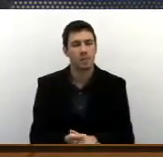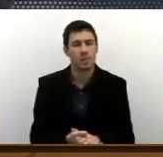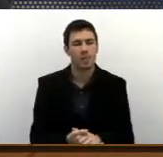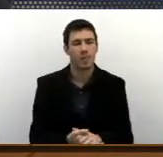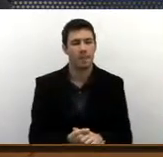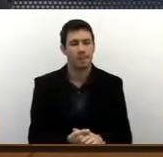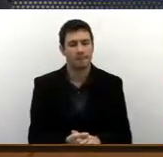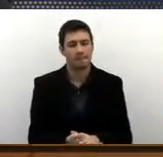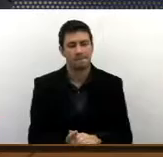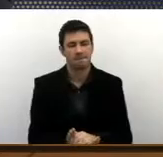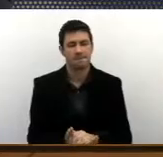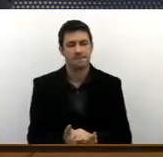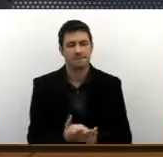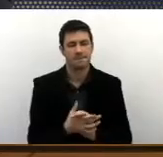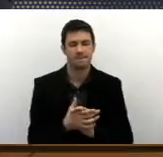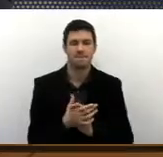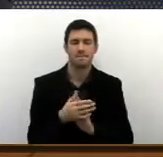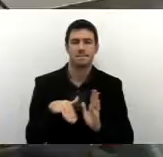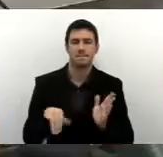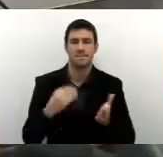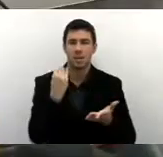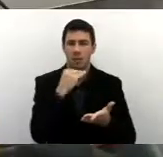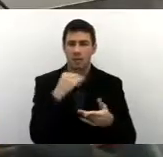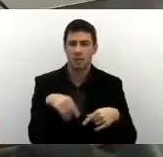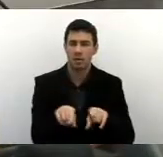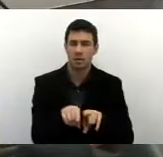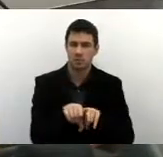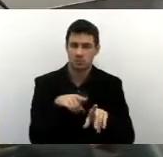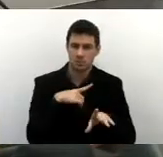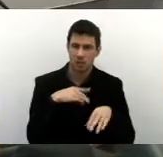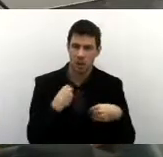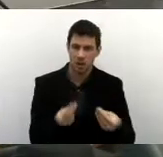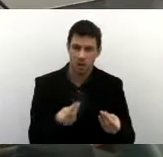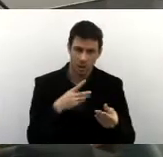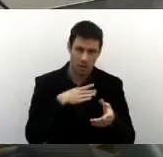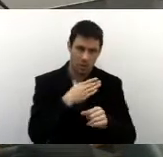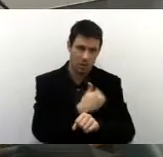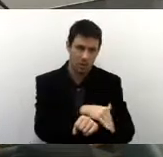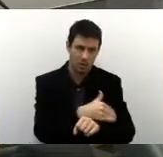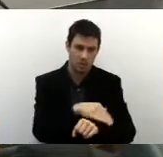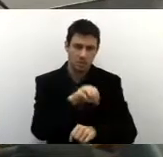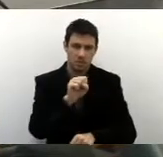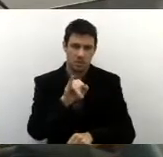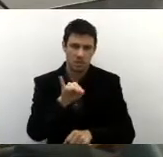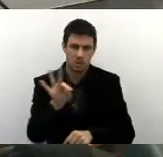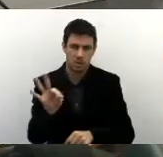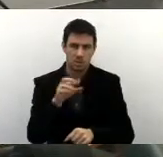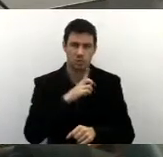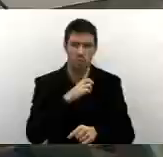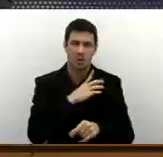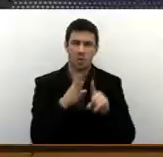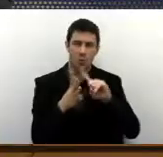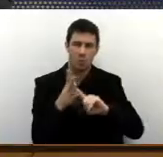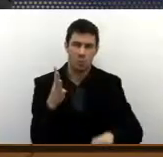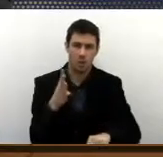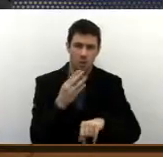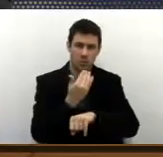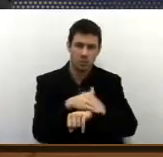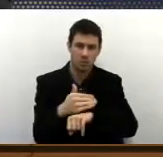aproveitando aproveitando também os endereços do Siete, o Siete possui quatro endereços na cidade,